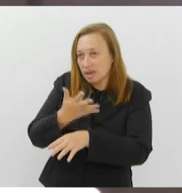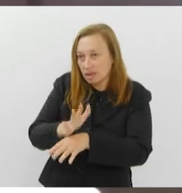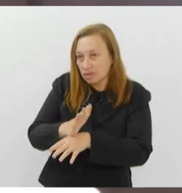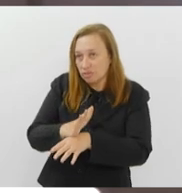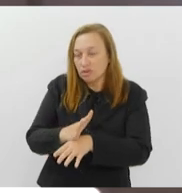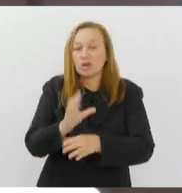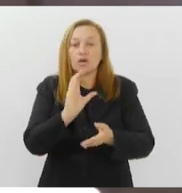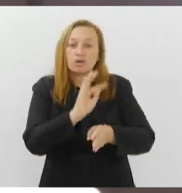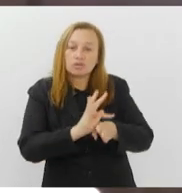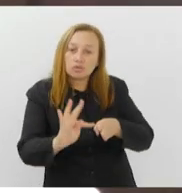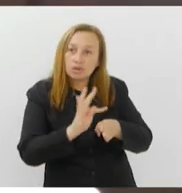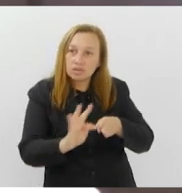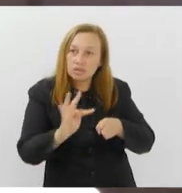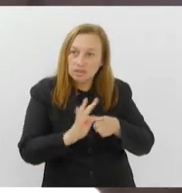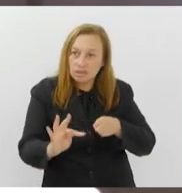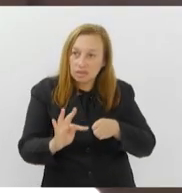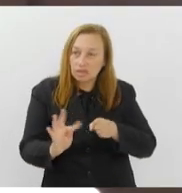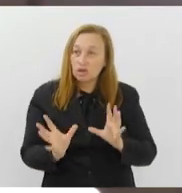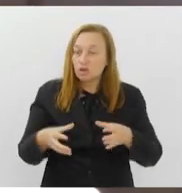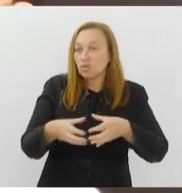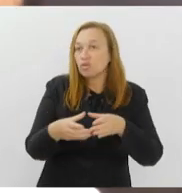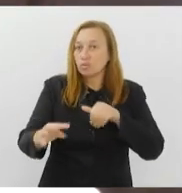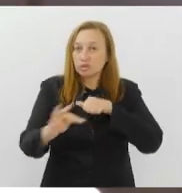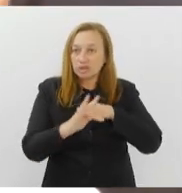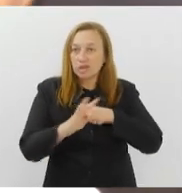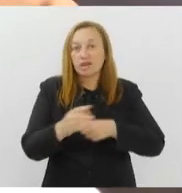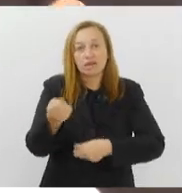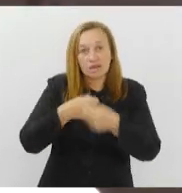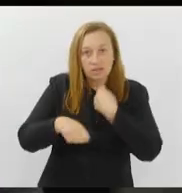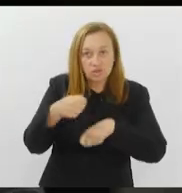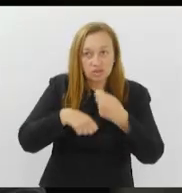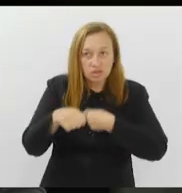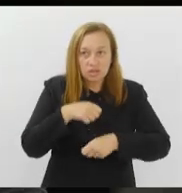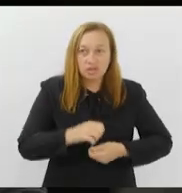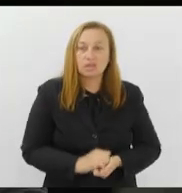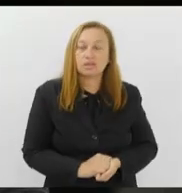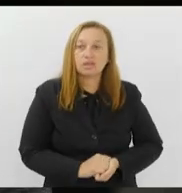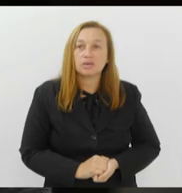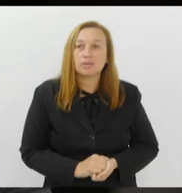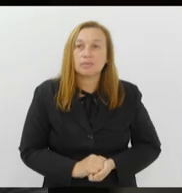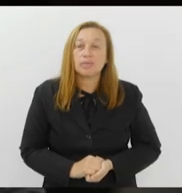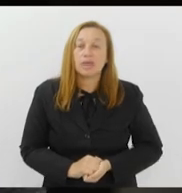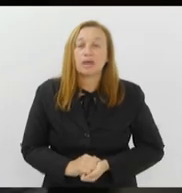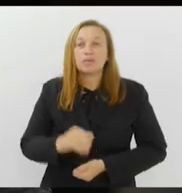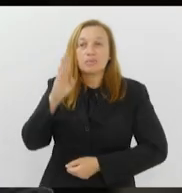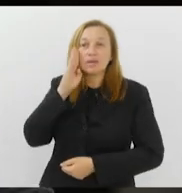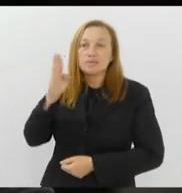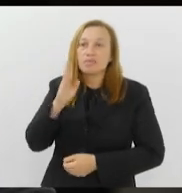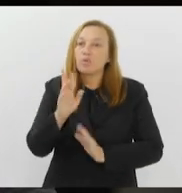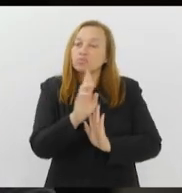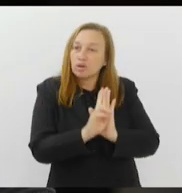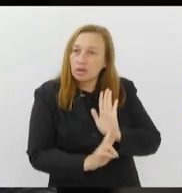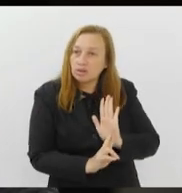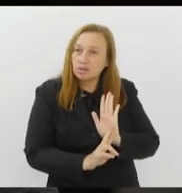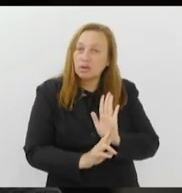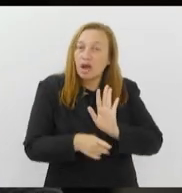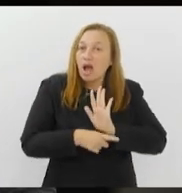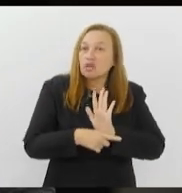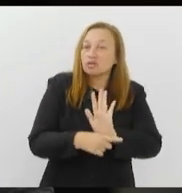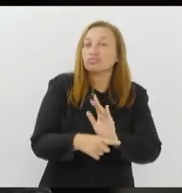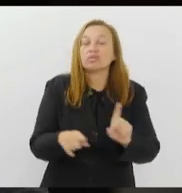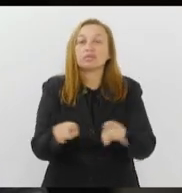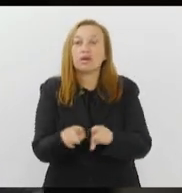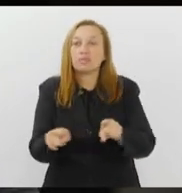conselheiros, suplentes e equipe técnica e administrativa. Eles podem fazer esses relatórios e isso contribui então